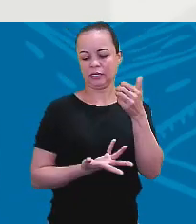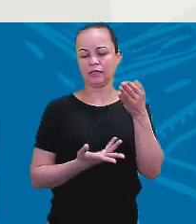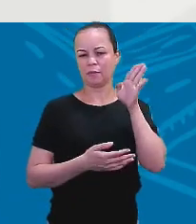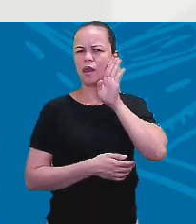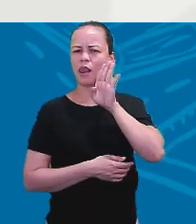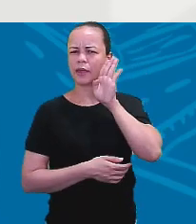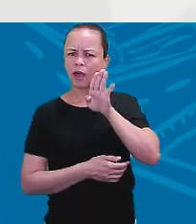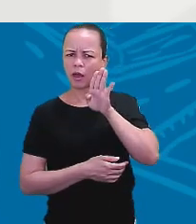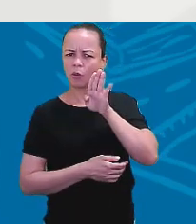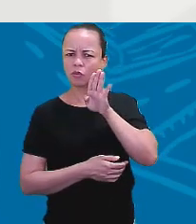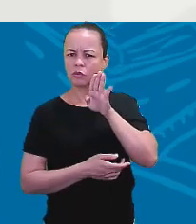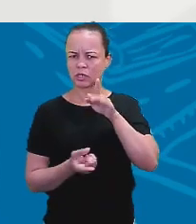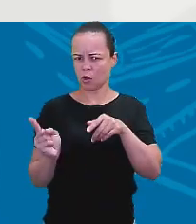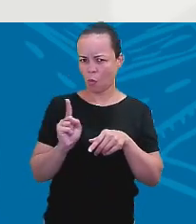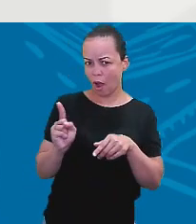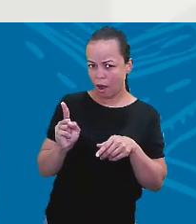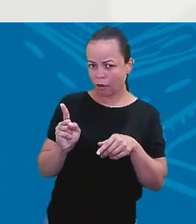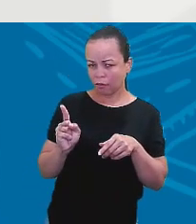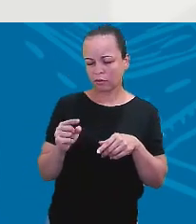Não é?